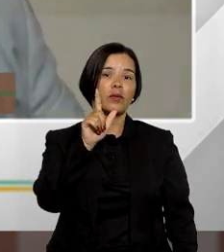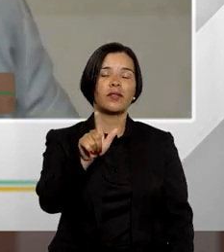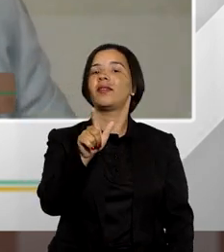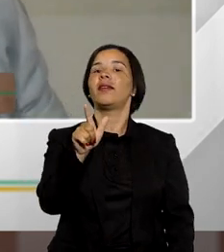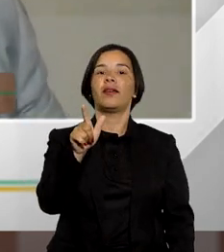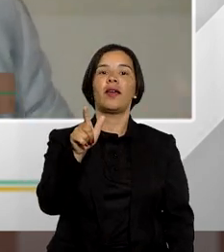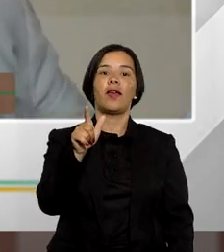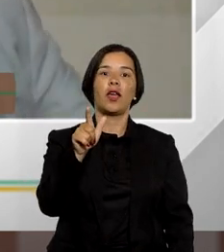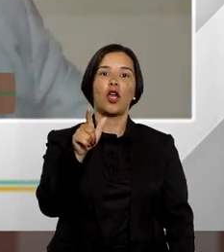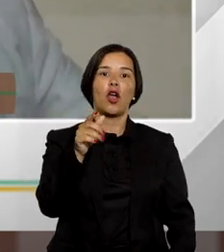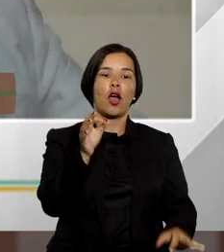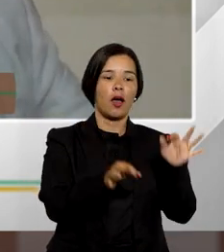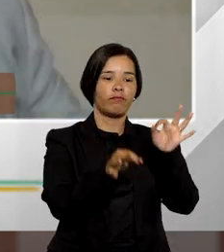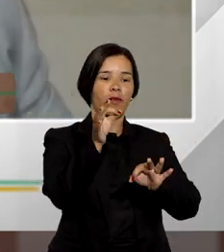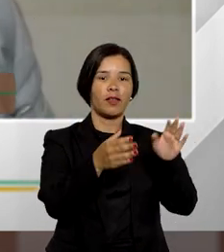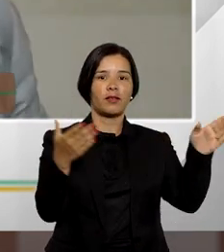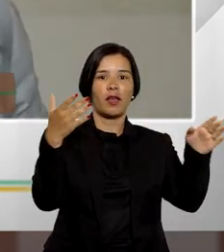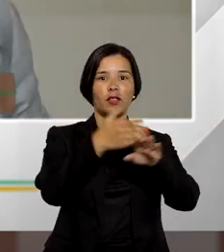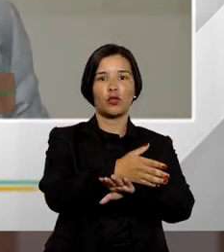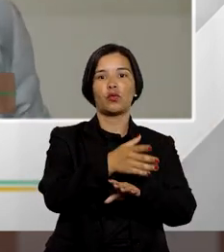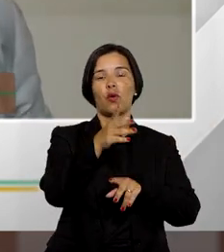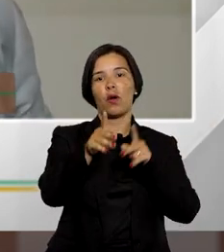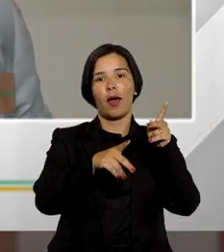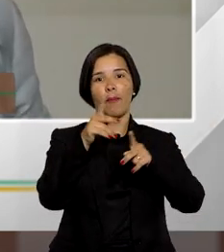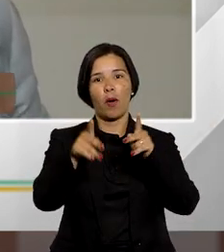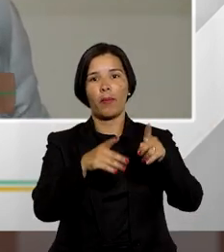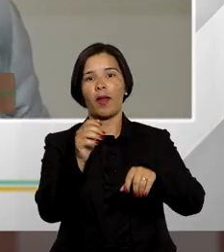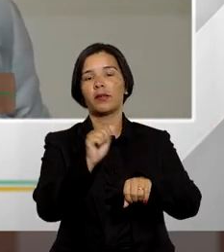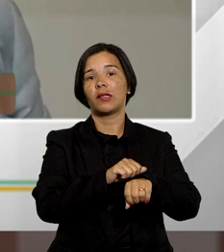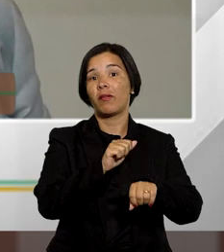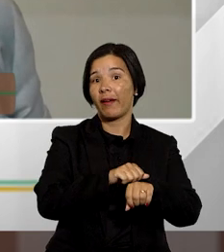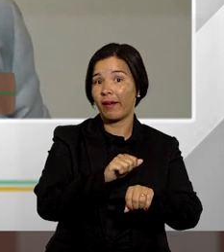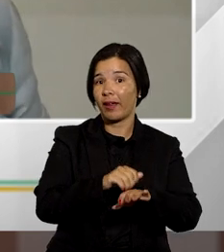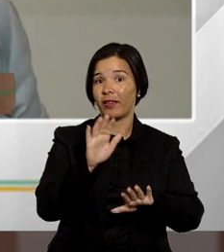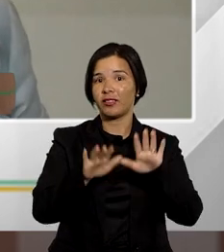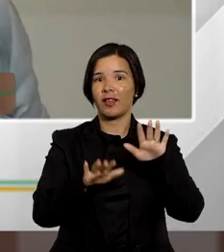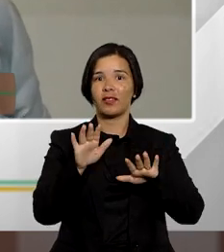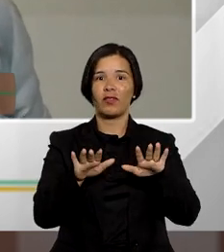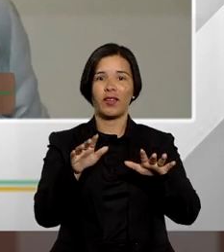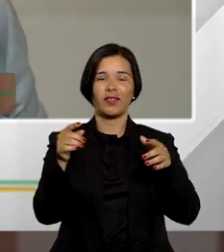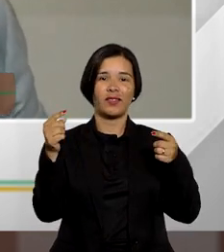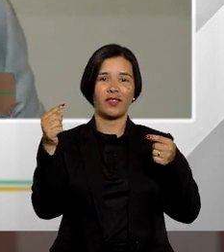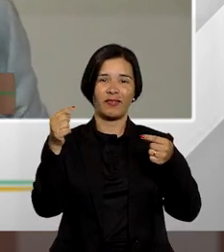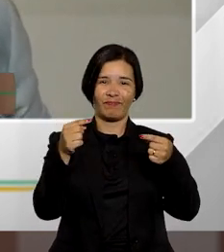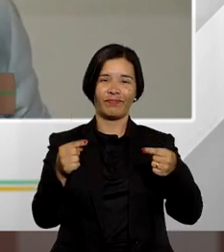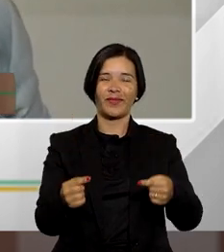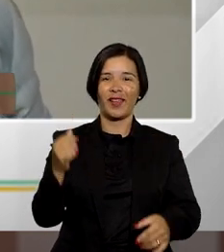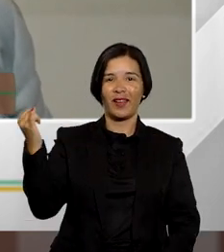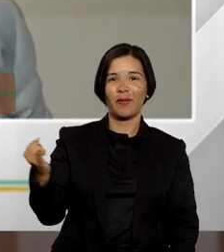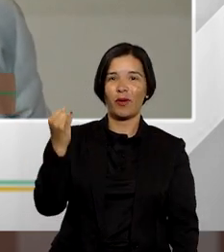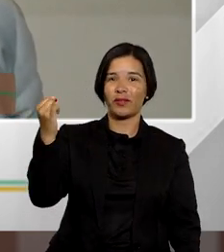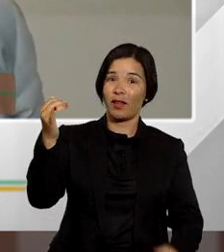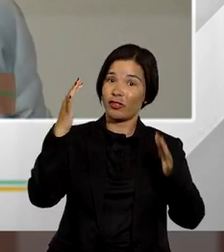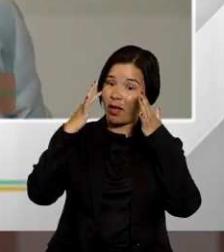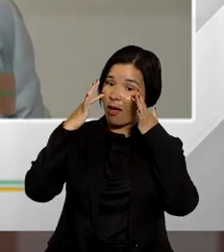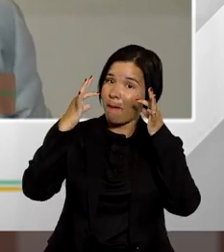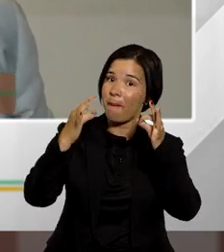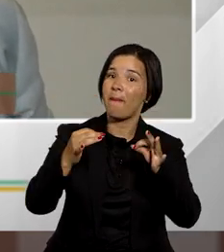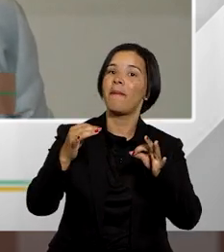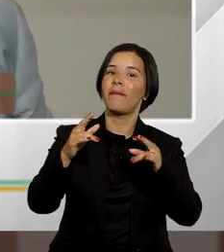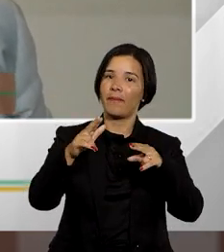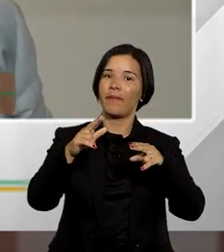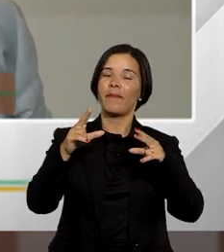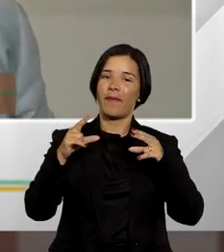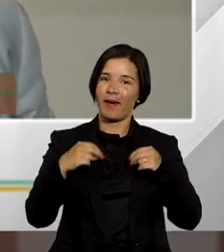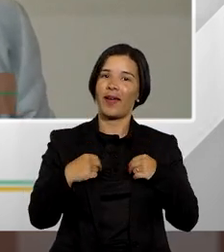conta da demanda e o acesso à justiça à população carente mas de todo modo é um ponto importantíssimo que merece realmente uma atenção